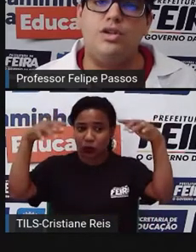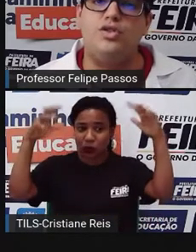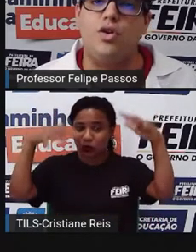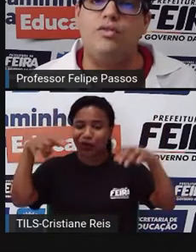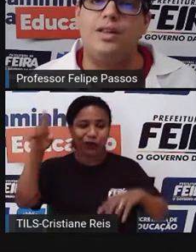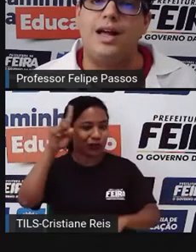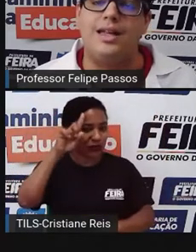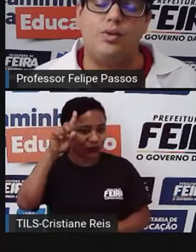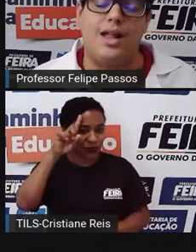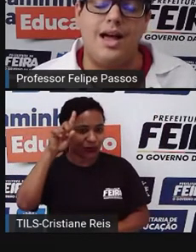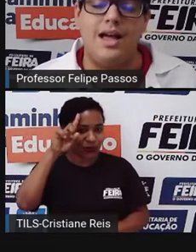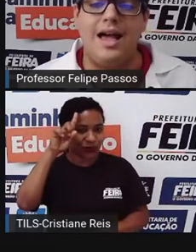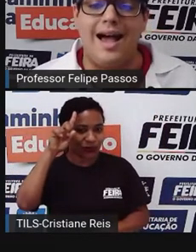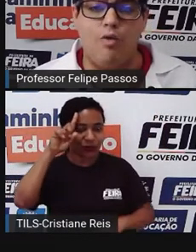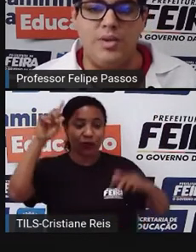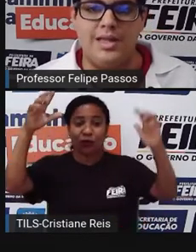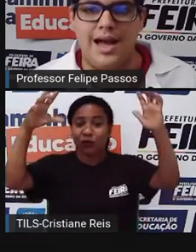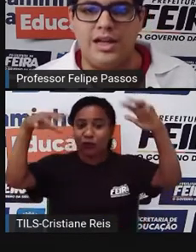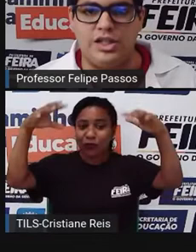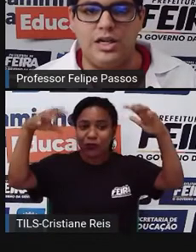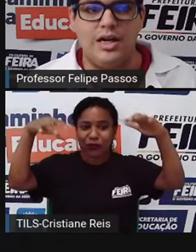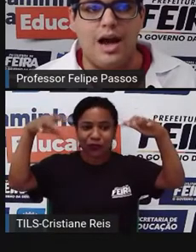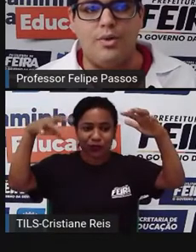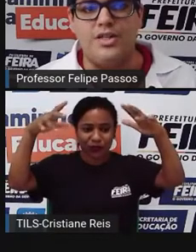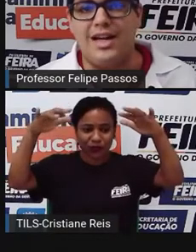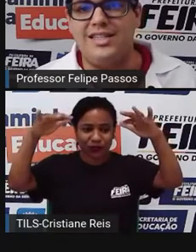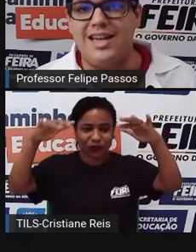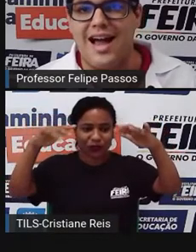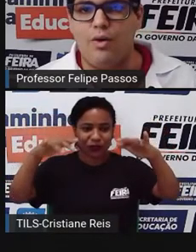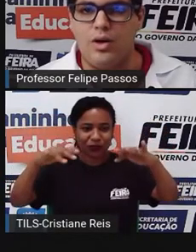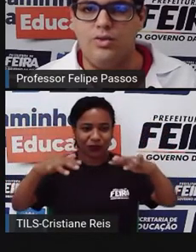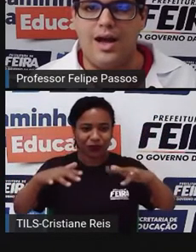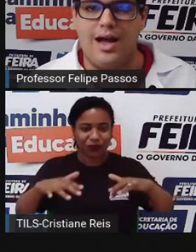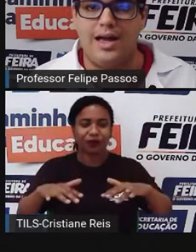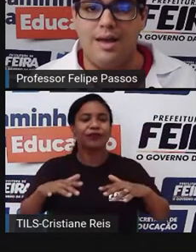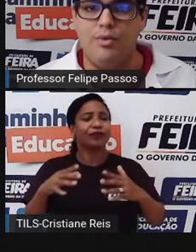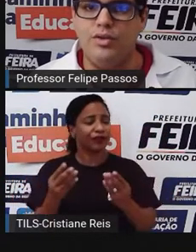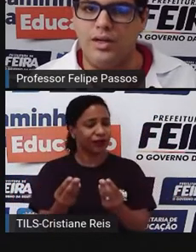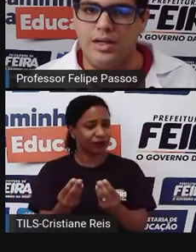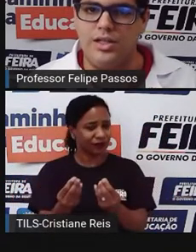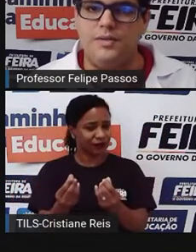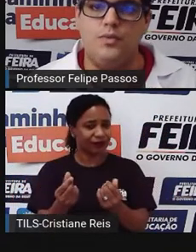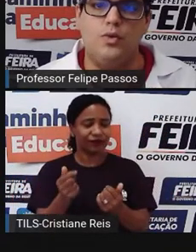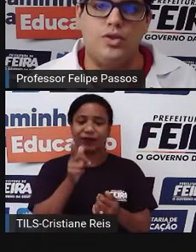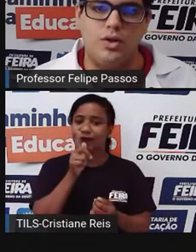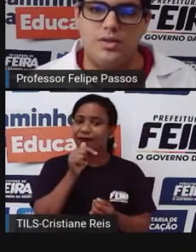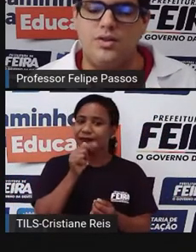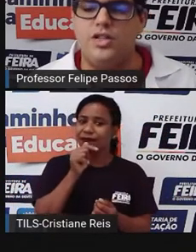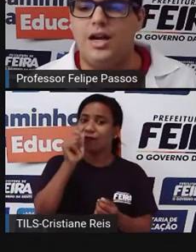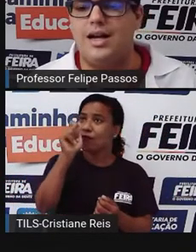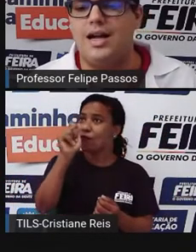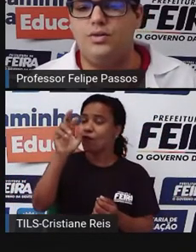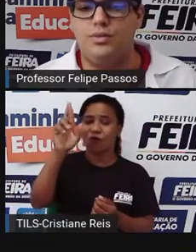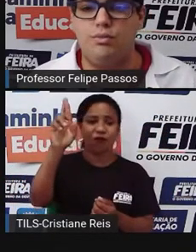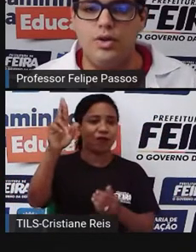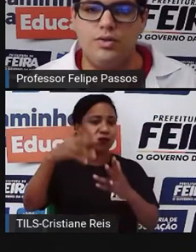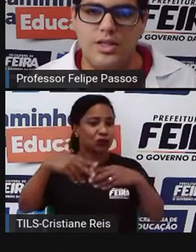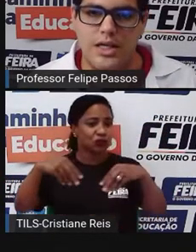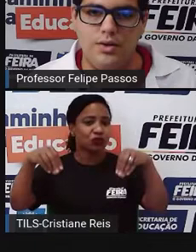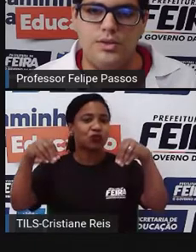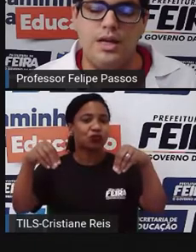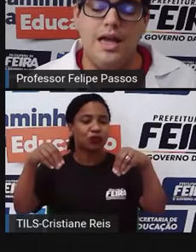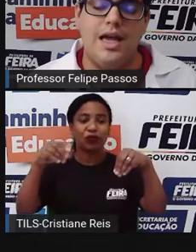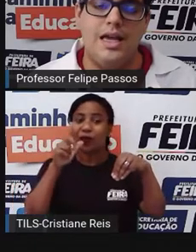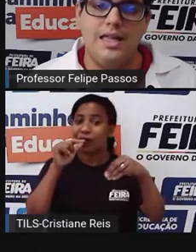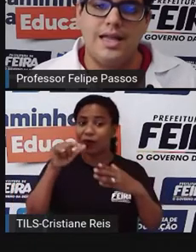praticamente chove lá, então lá a umidade, a quantidade de água no ar é muito grande, os solos estão encharcados, muitos